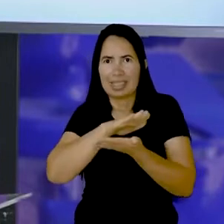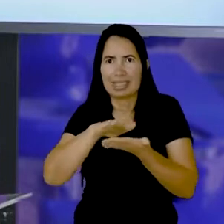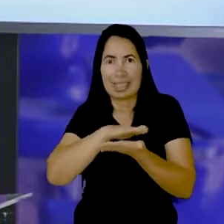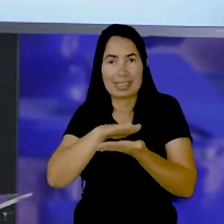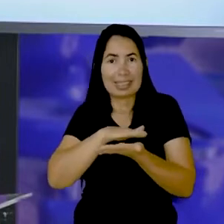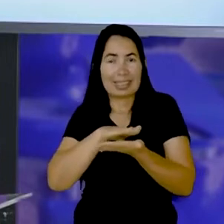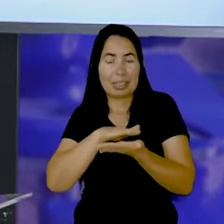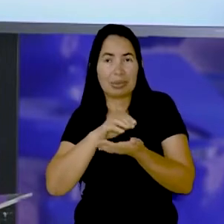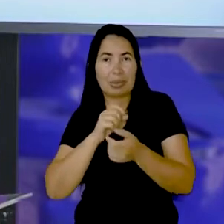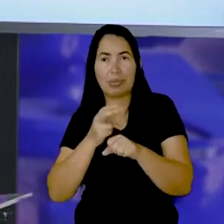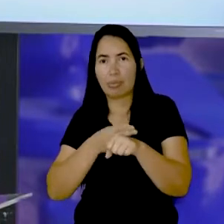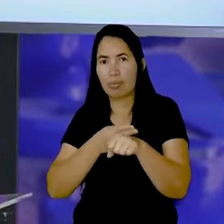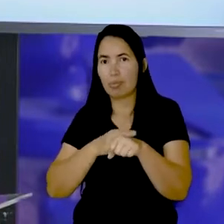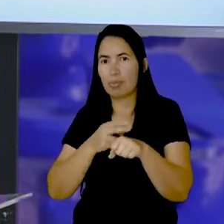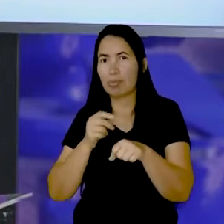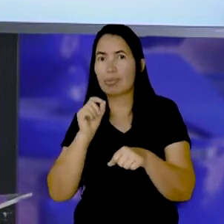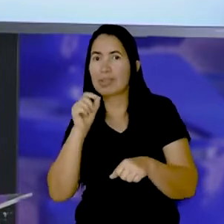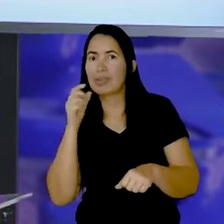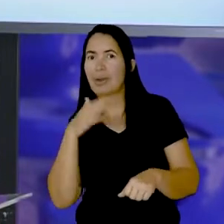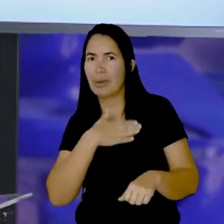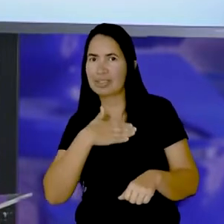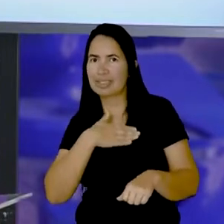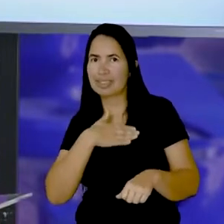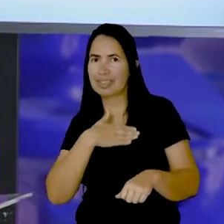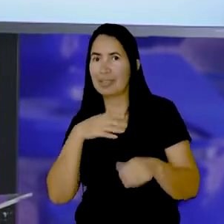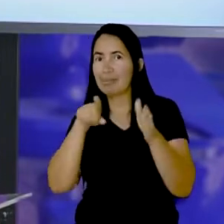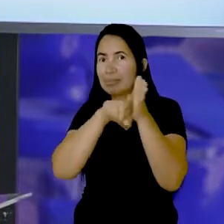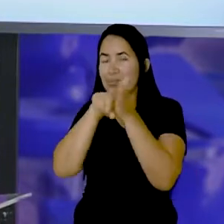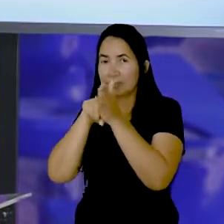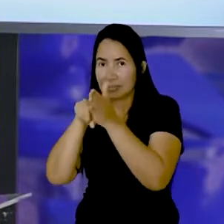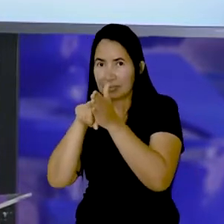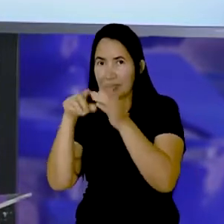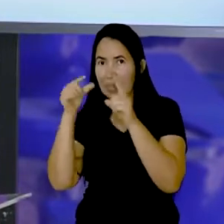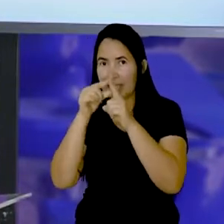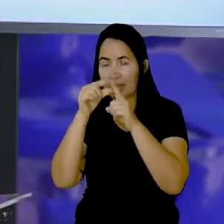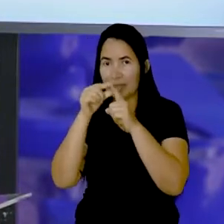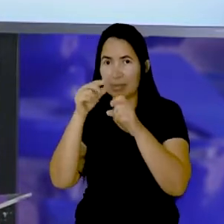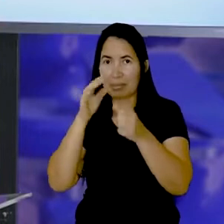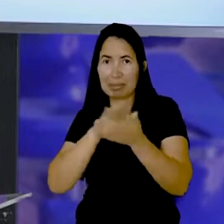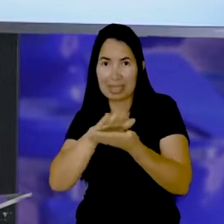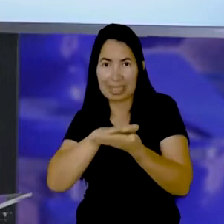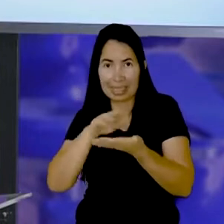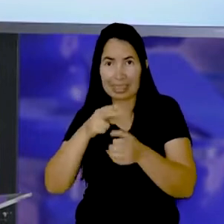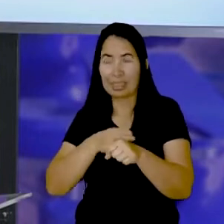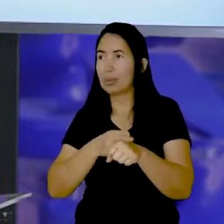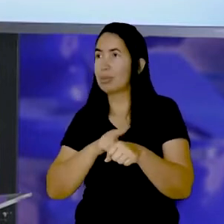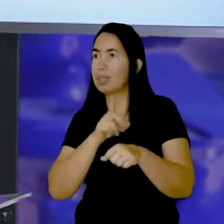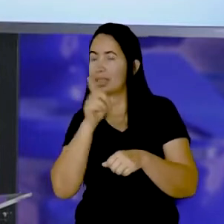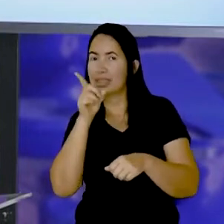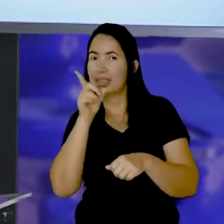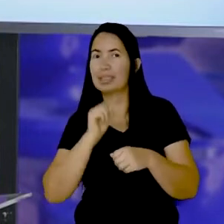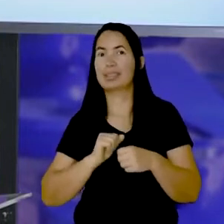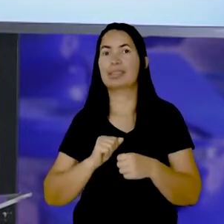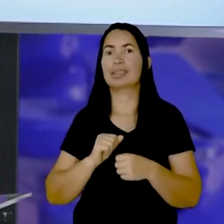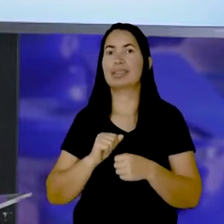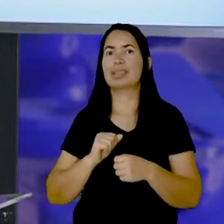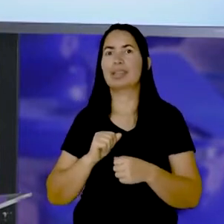Então vamos agora Analisar a palavra brigadeiro Ela já está ali E quais são as sílabas